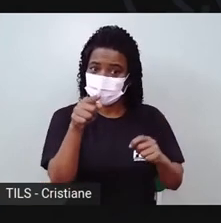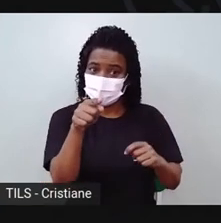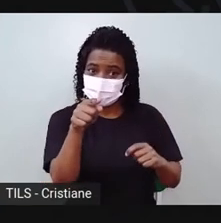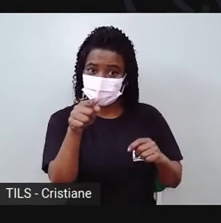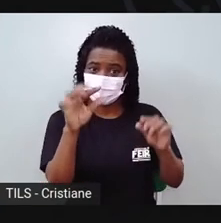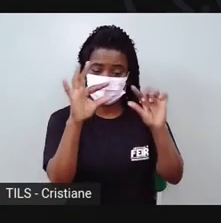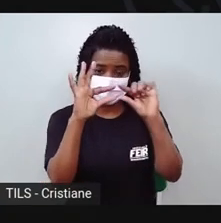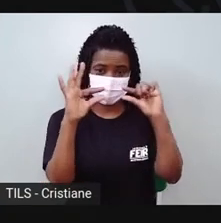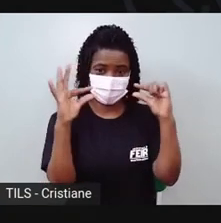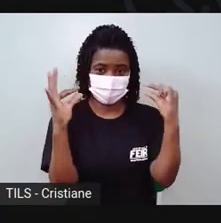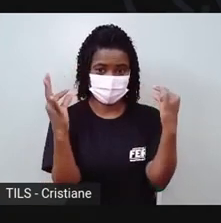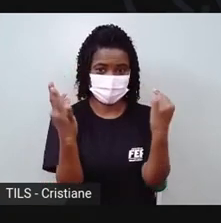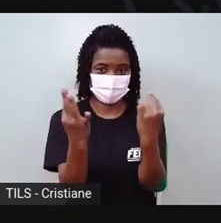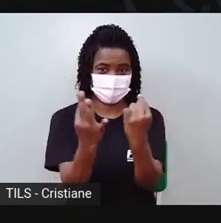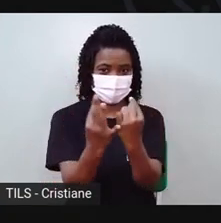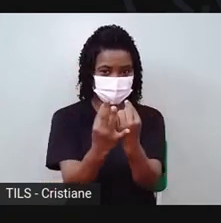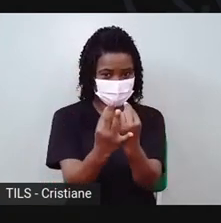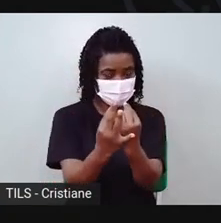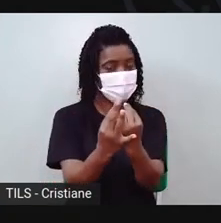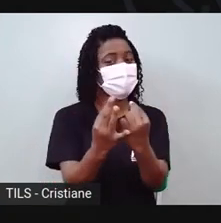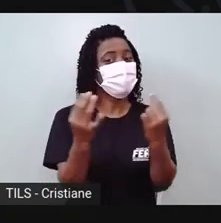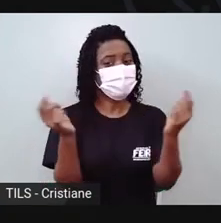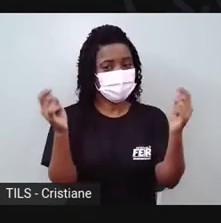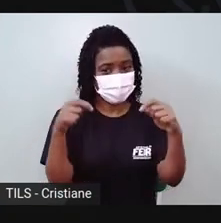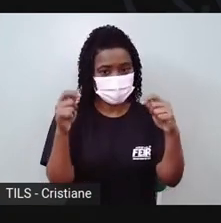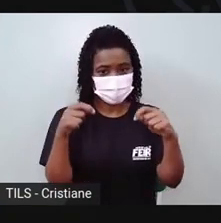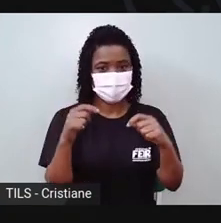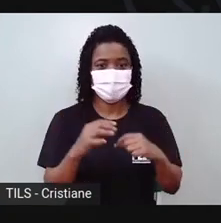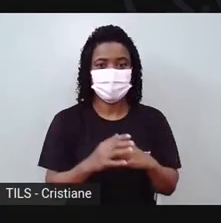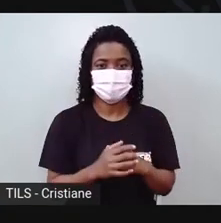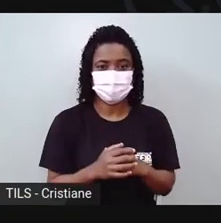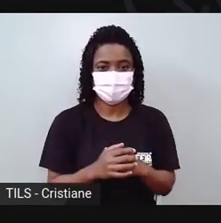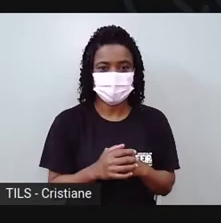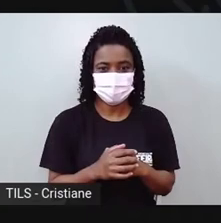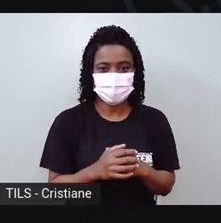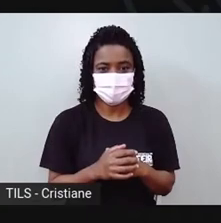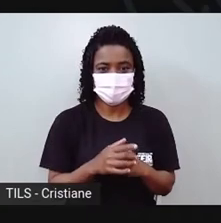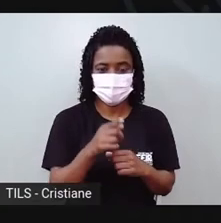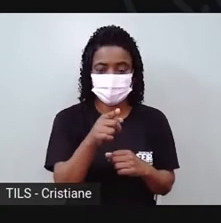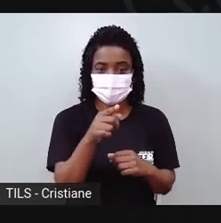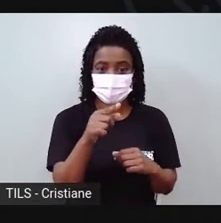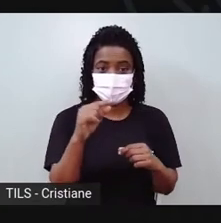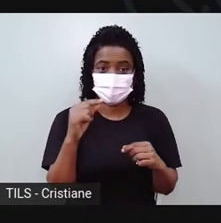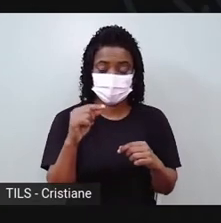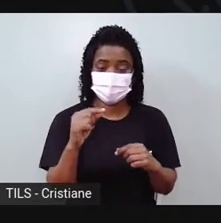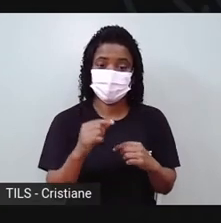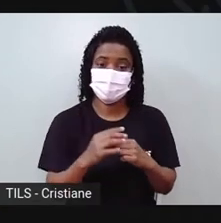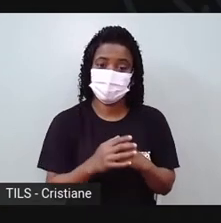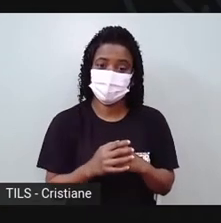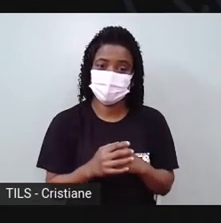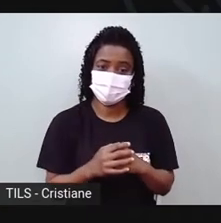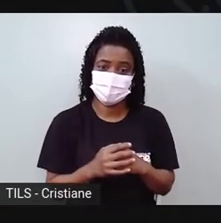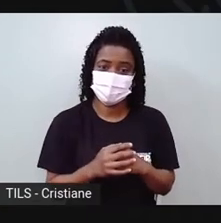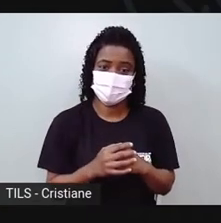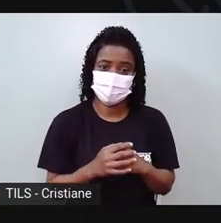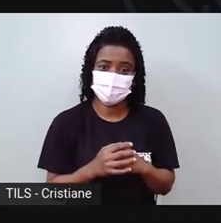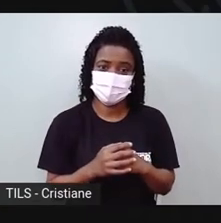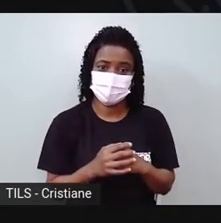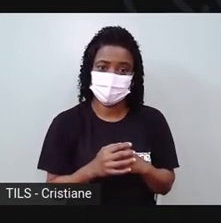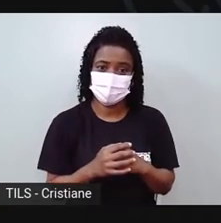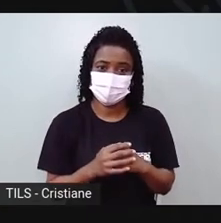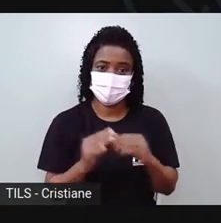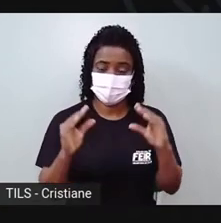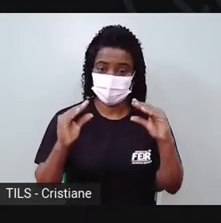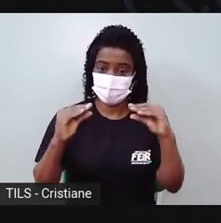vaso, né? Pra fazer isso, a gente vai apertar com esse palito aqui. Mas eu tava querendo fazer essa, ó, da